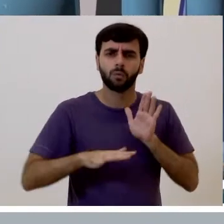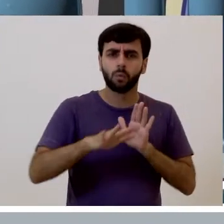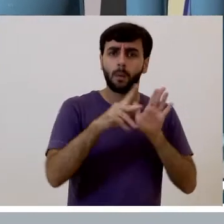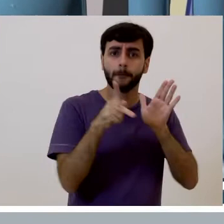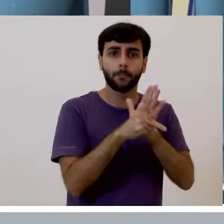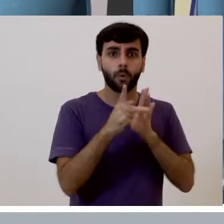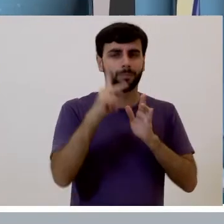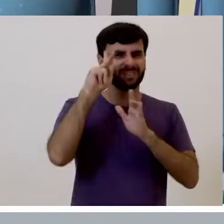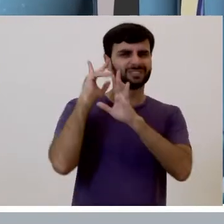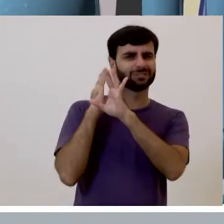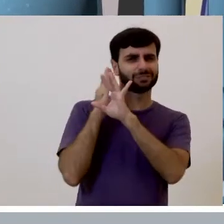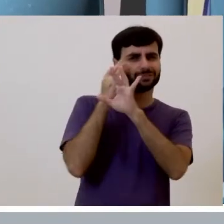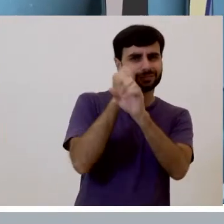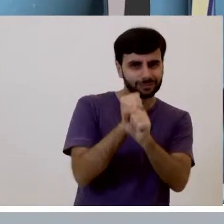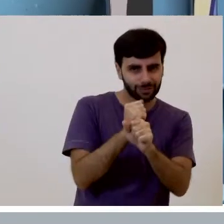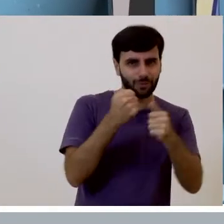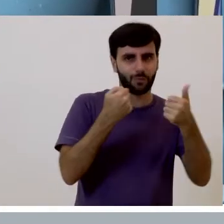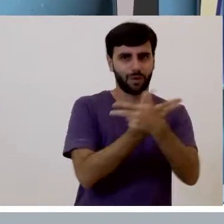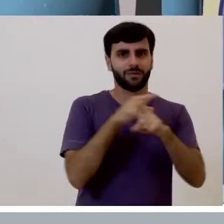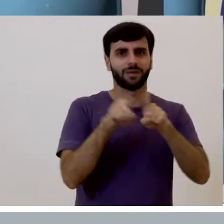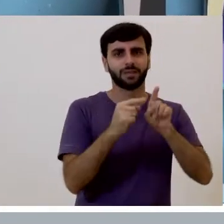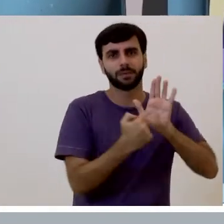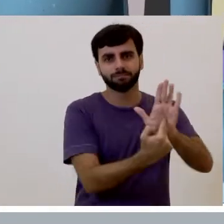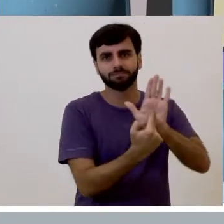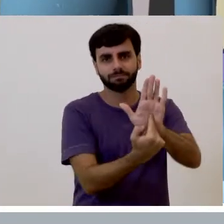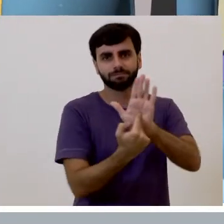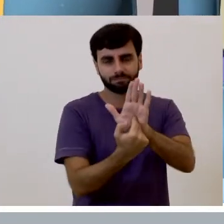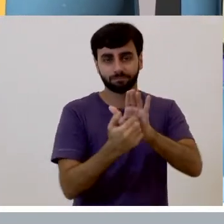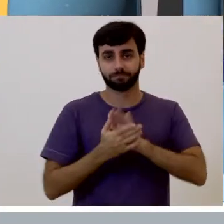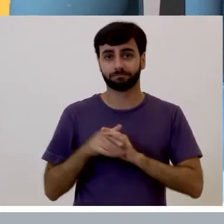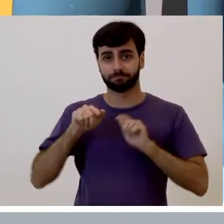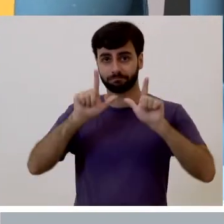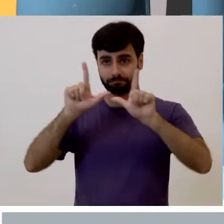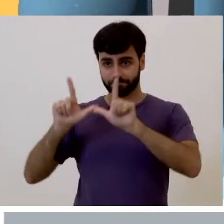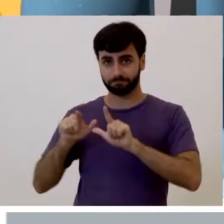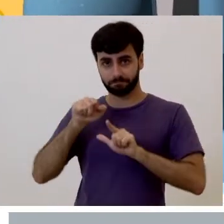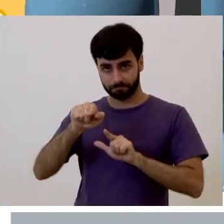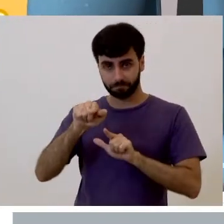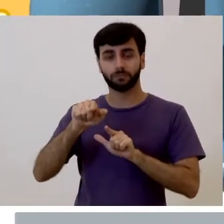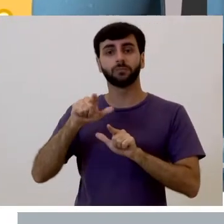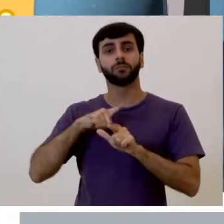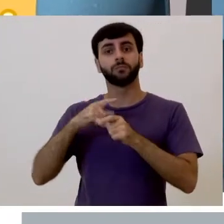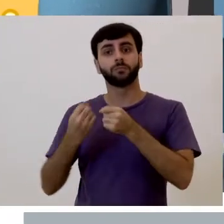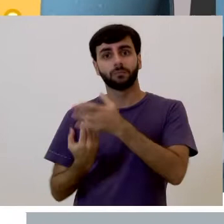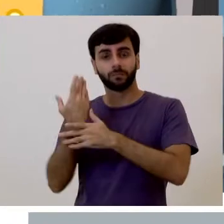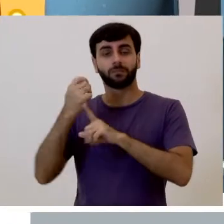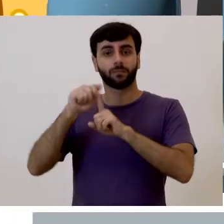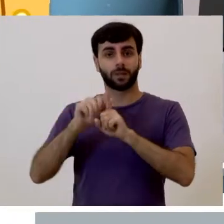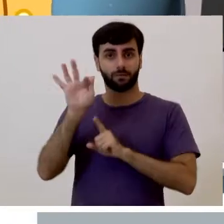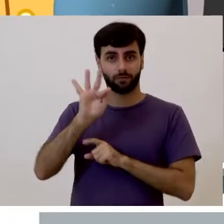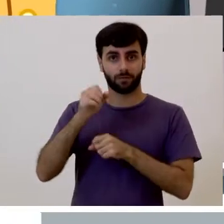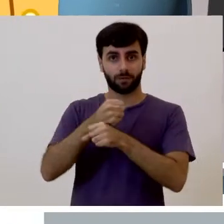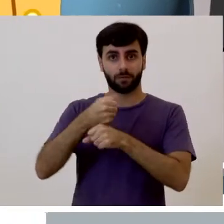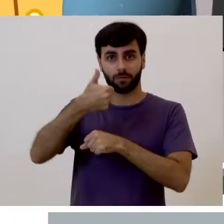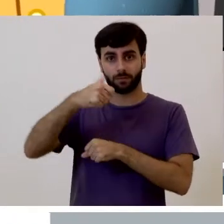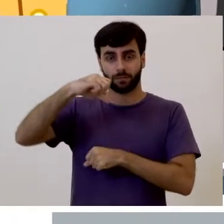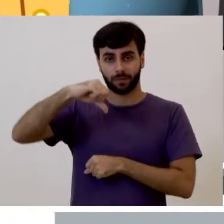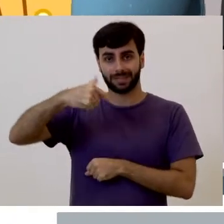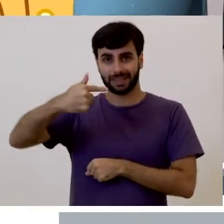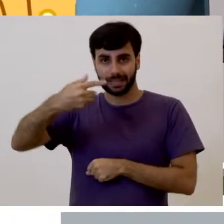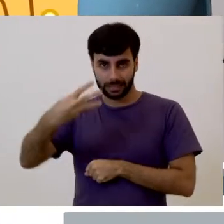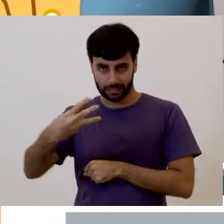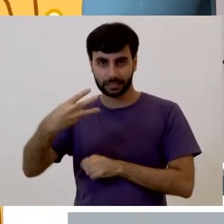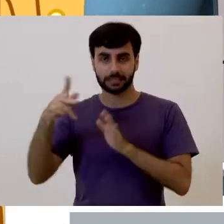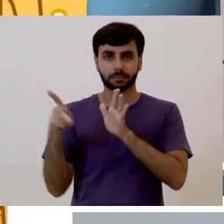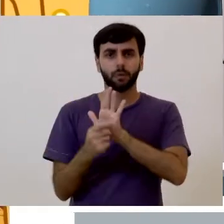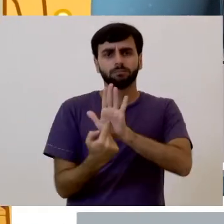e expor objetos referentes à memória institucional e divulgação do patrimônio. Já a Pinacoteca foi criada em fevereiro de 1973,